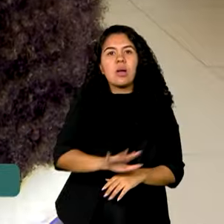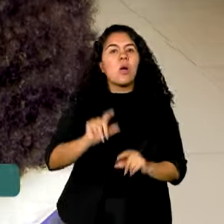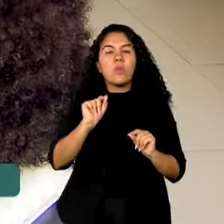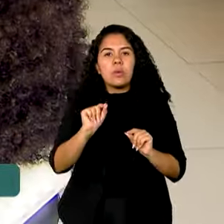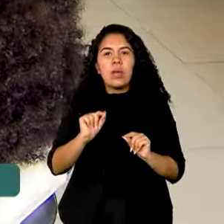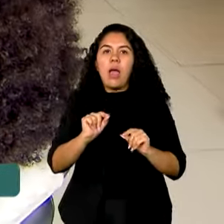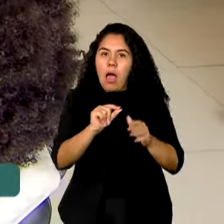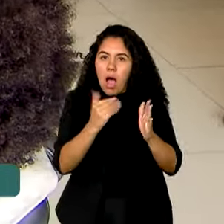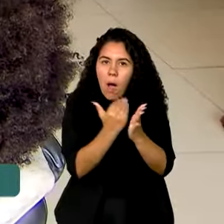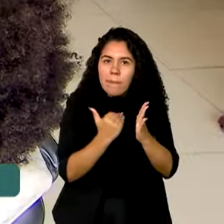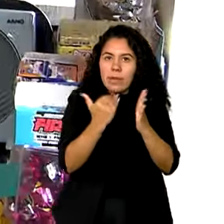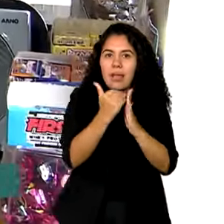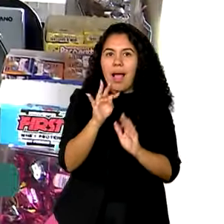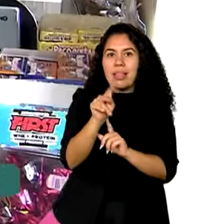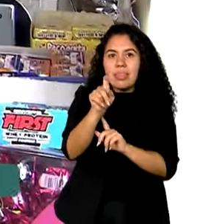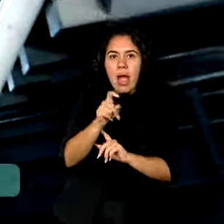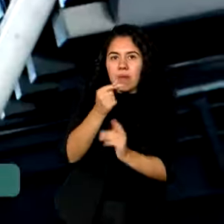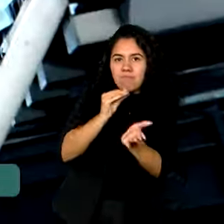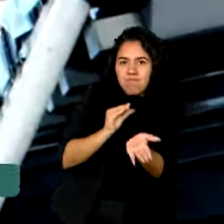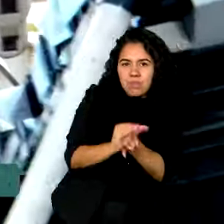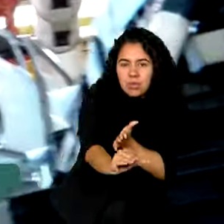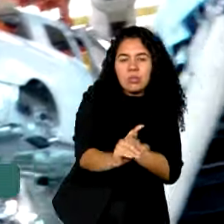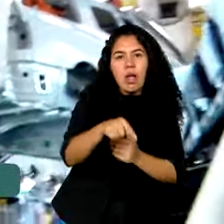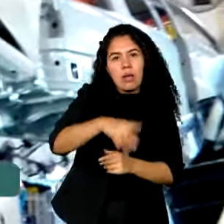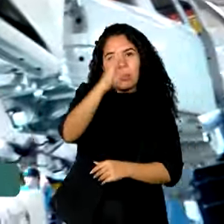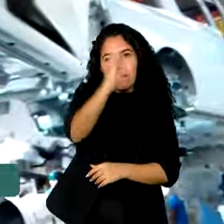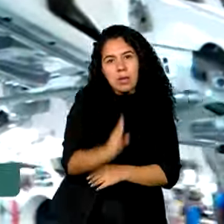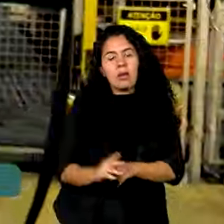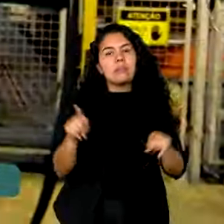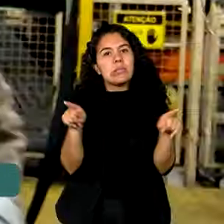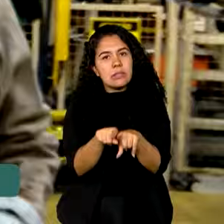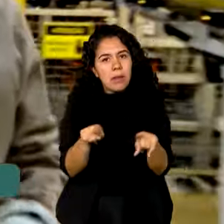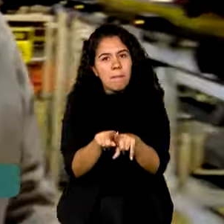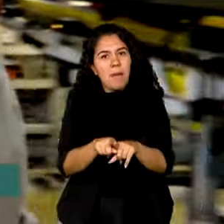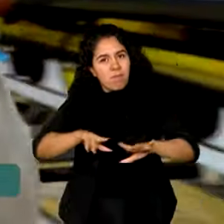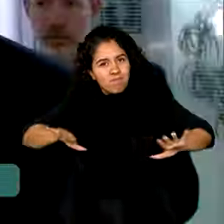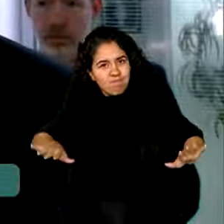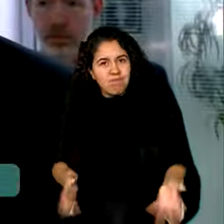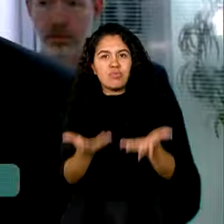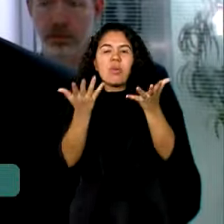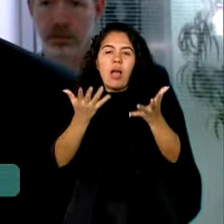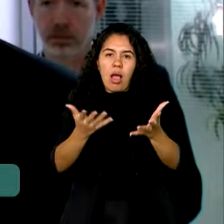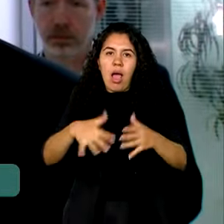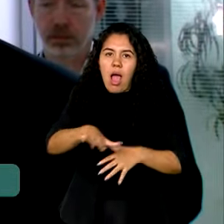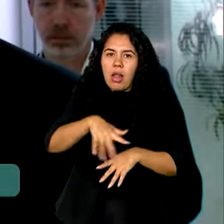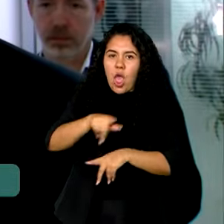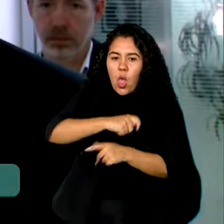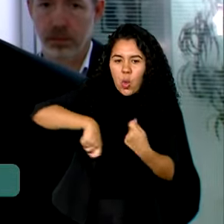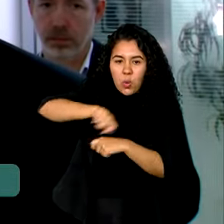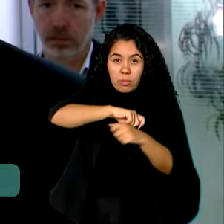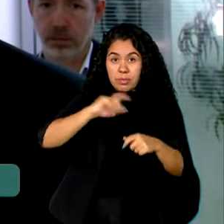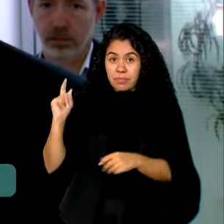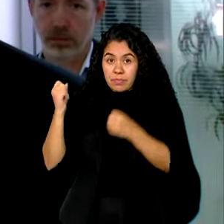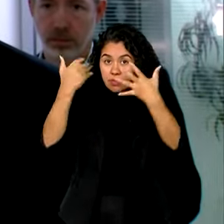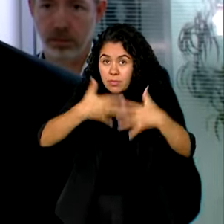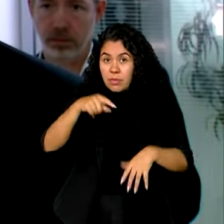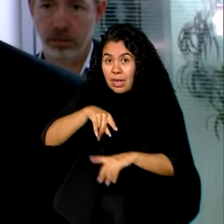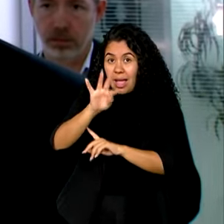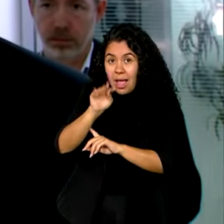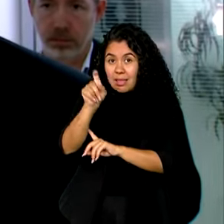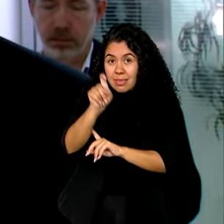taxa de investimentos no Brasil e, assim, impulsionar a economia. A taxa de investimento no Brasil é